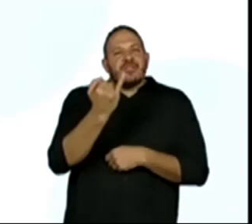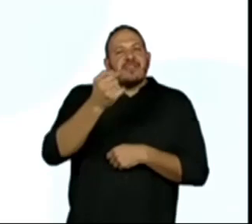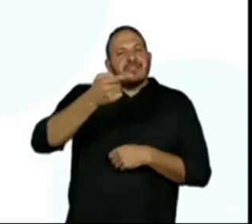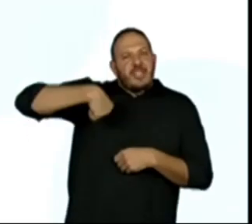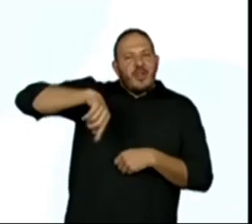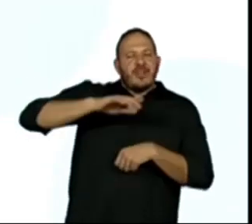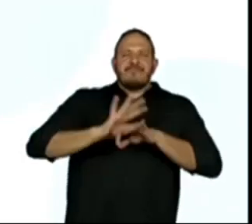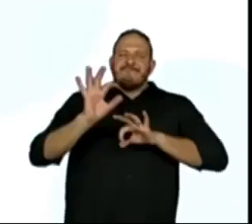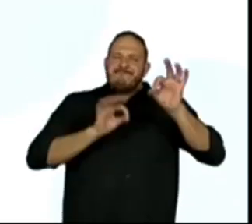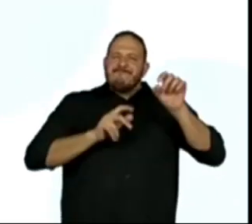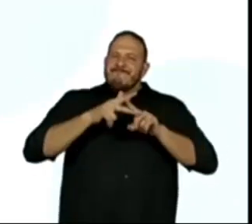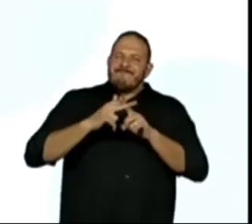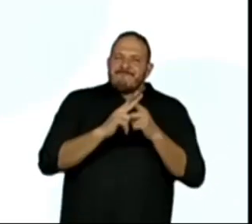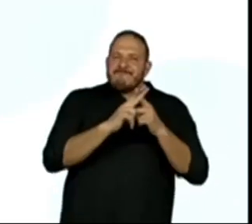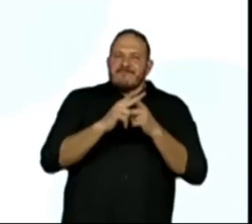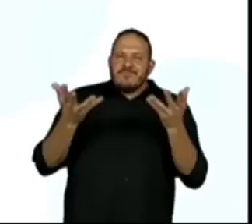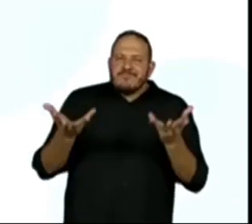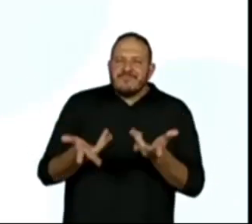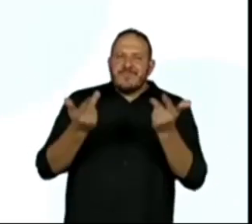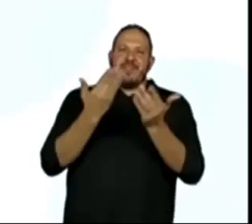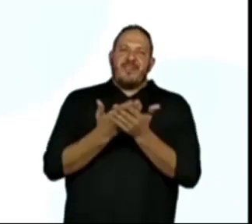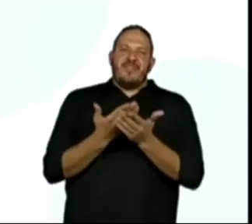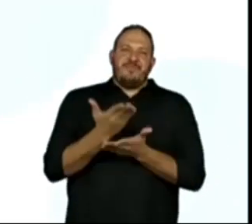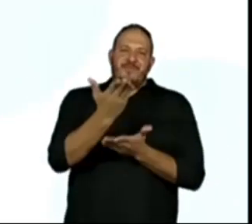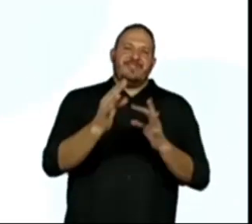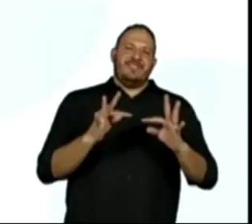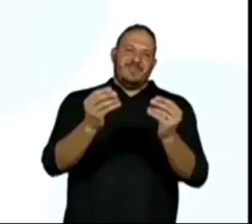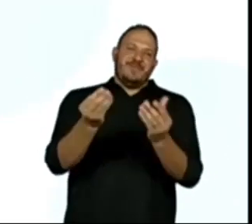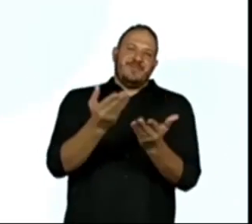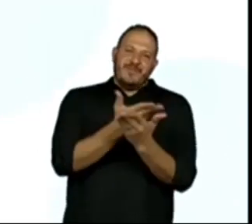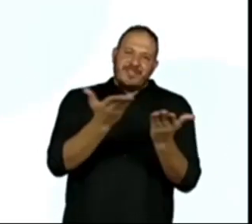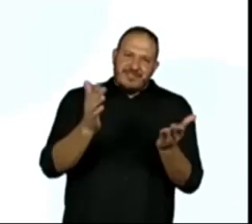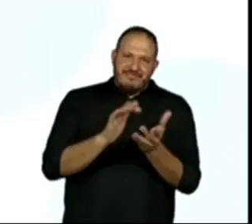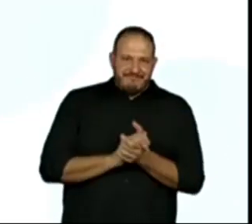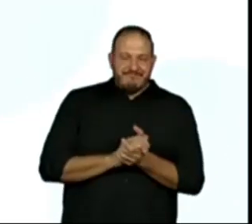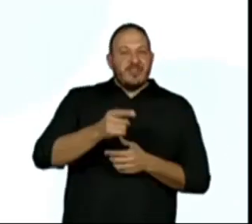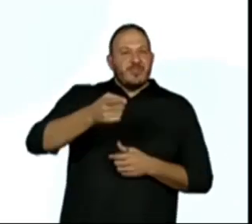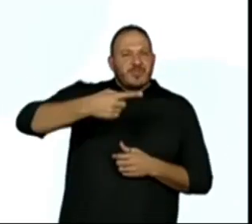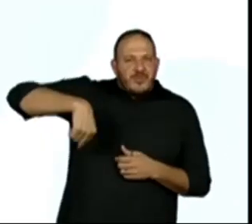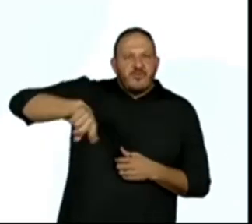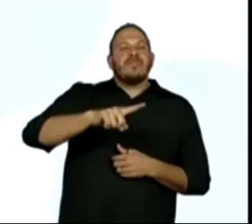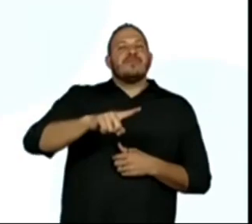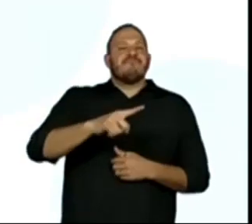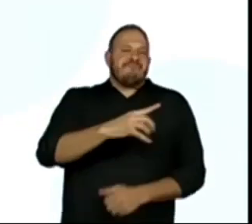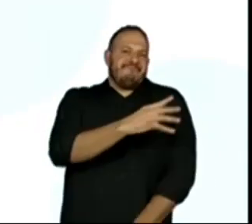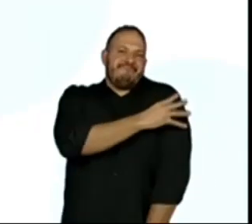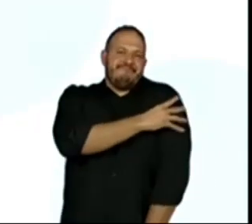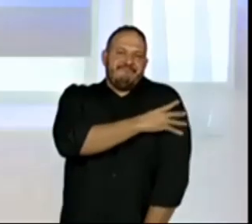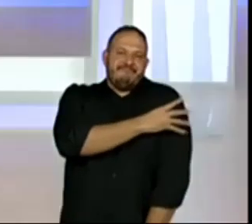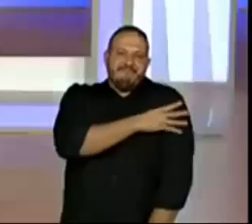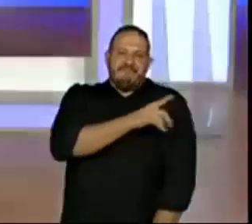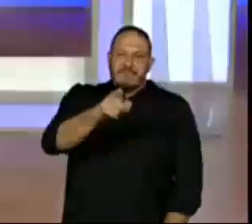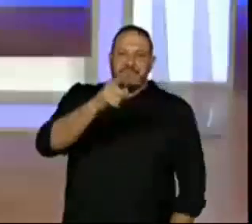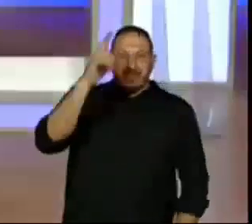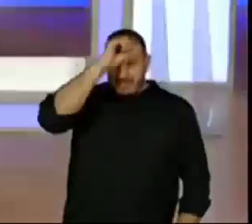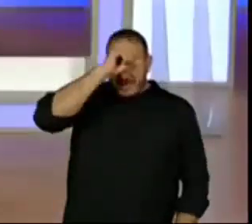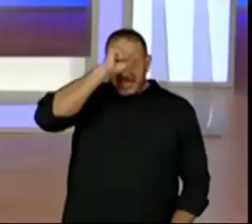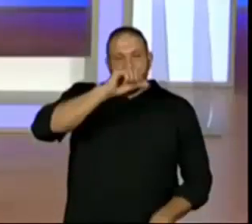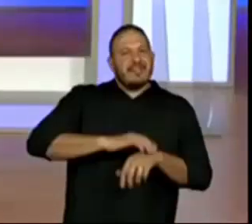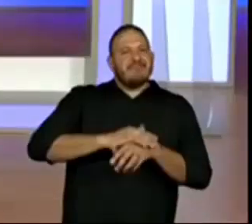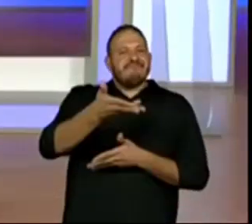construir uma excelente aula para vocês todos, para toda essa amada galerinha do quarto ano para a gente aprender mais juntos.